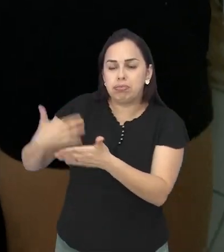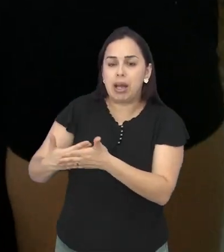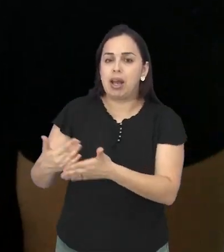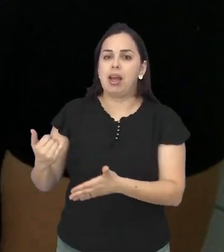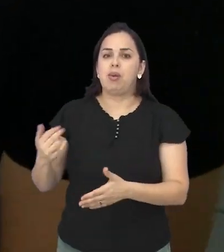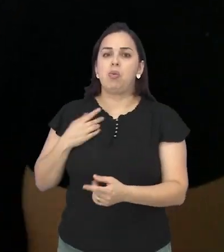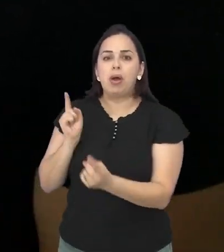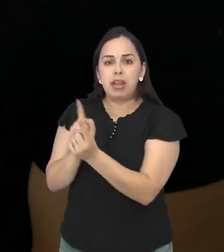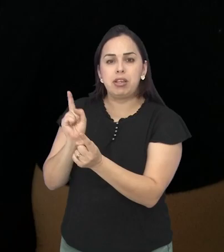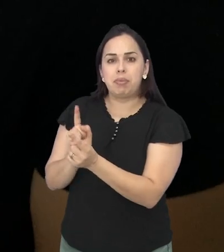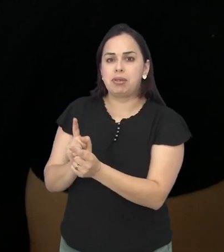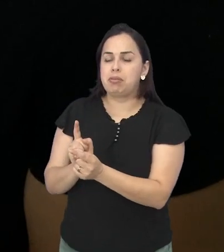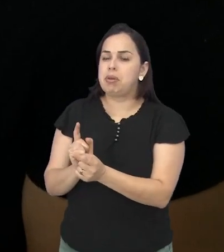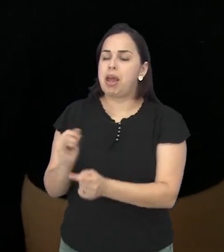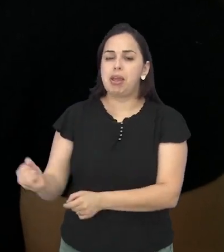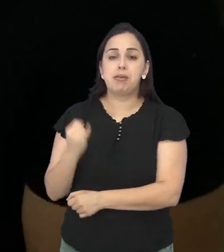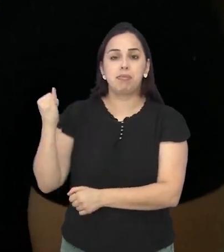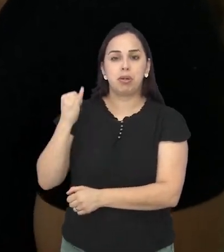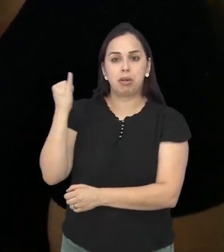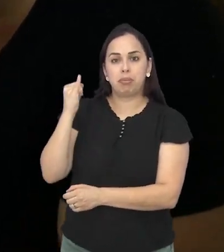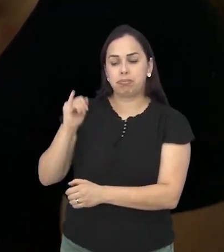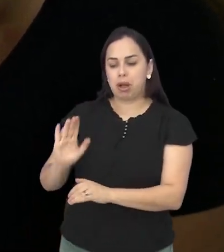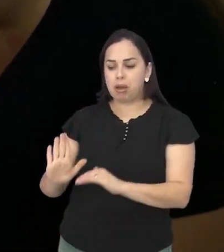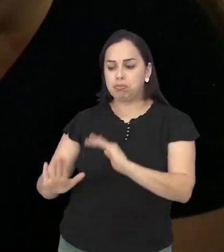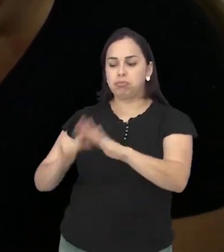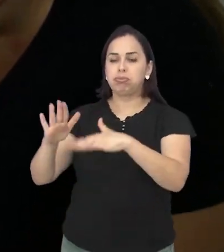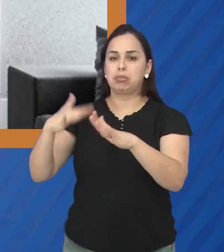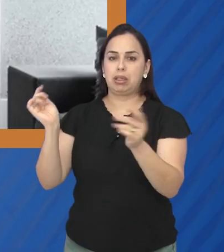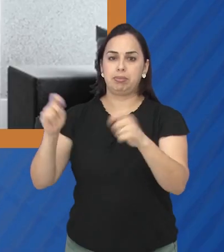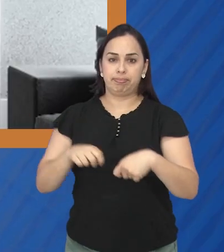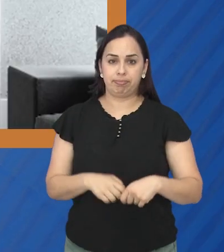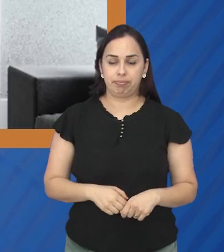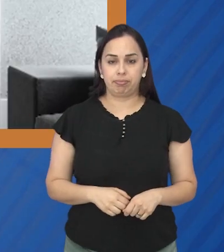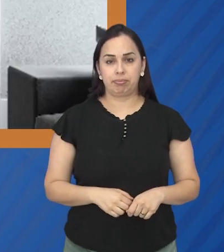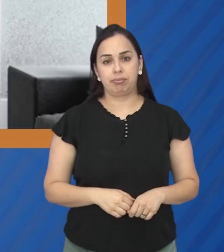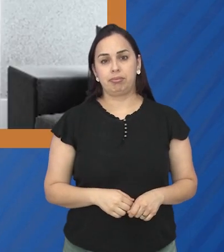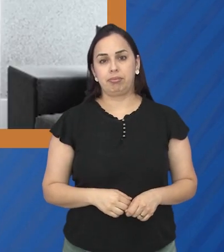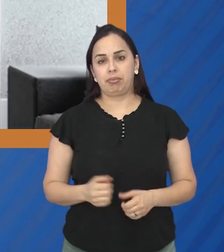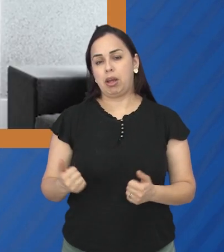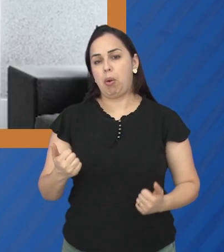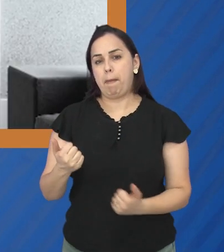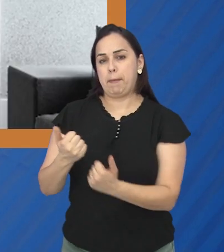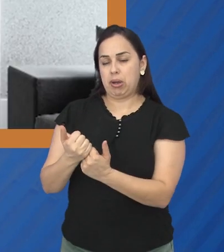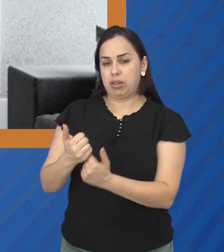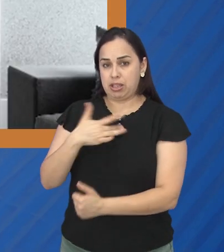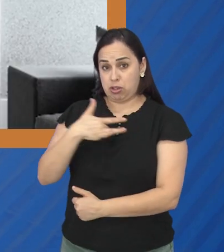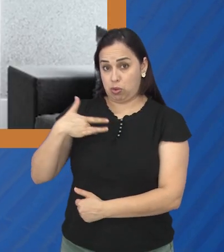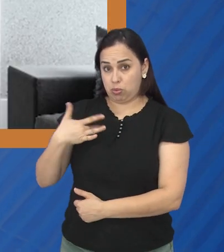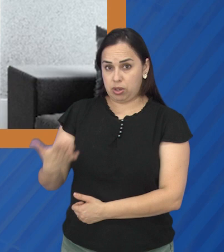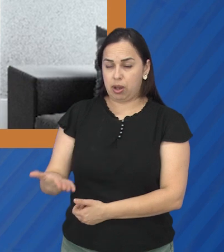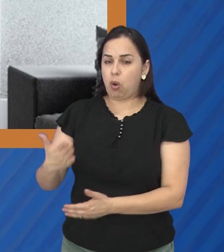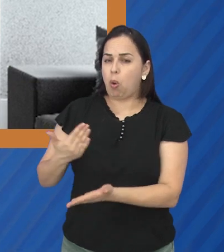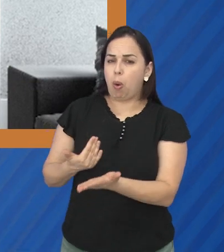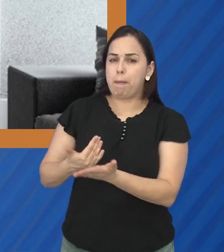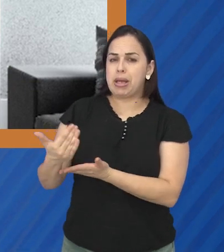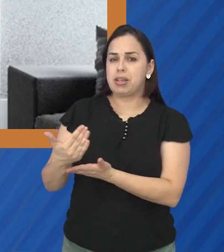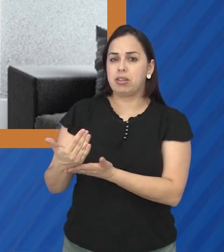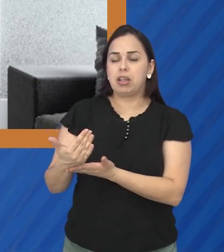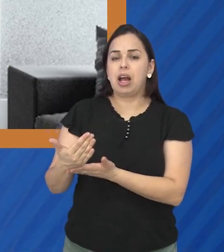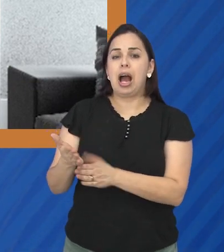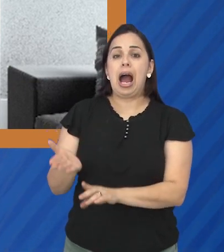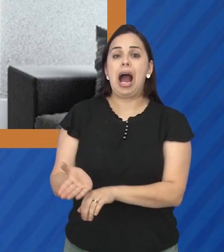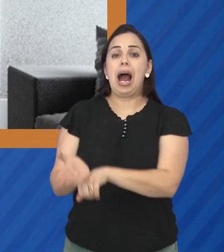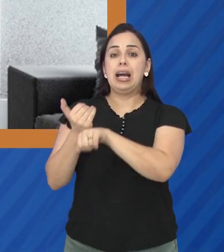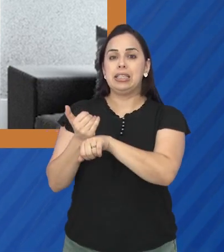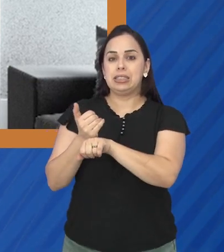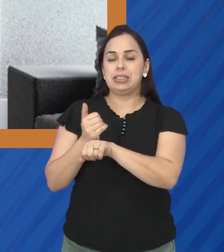médico é imprescindível para o desenvolvimento da criança A assistência à saúde da criança deve já começar no